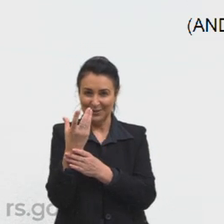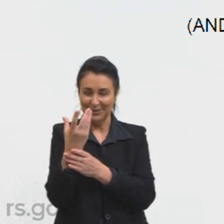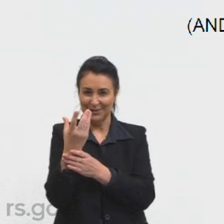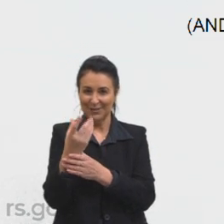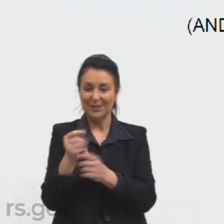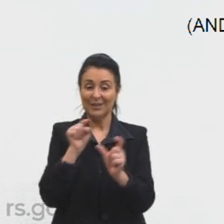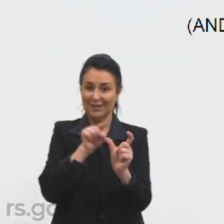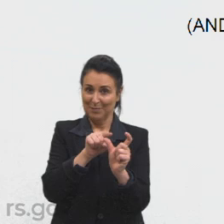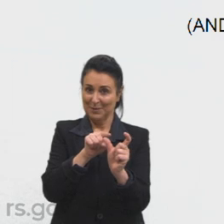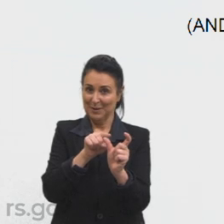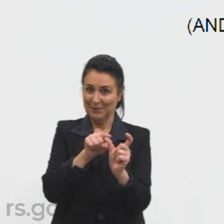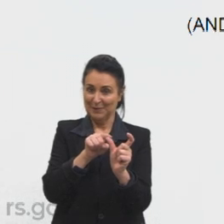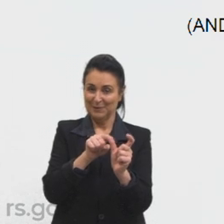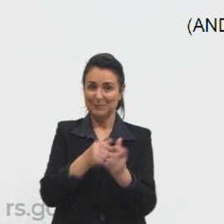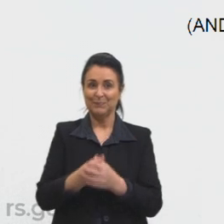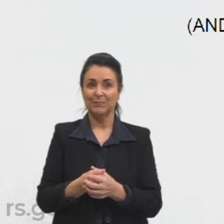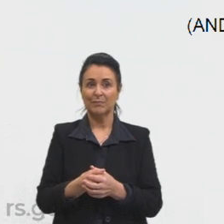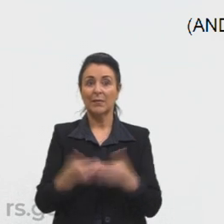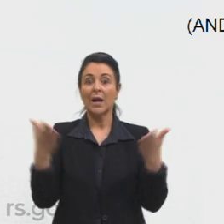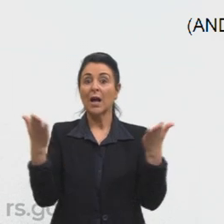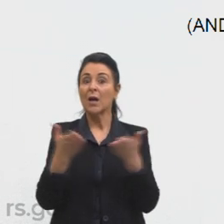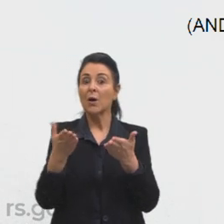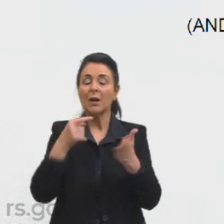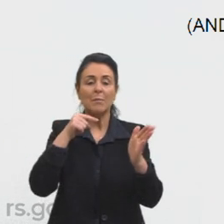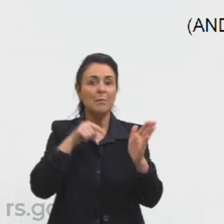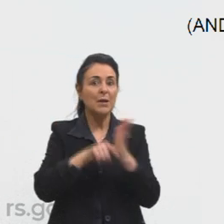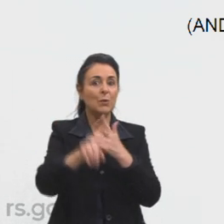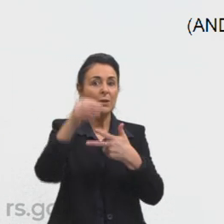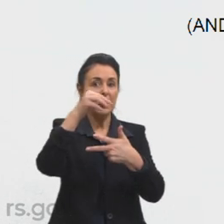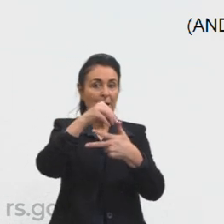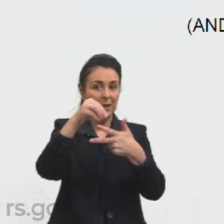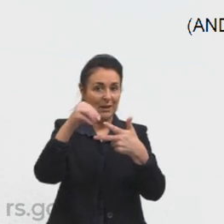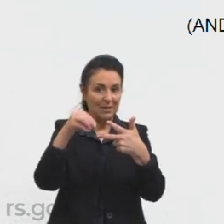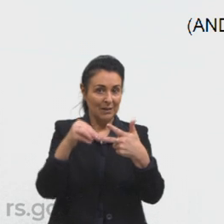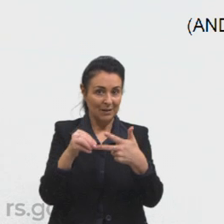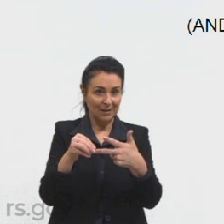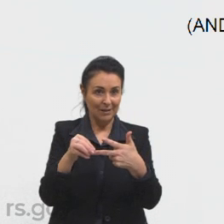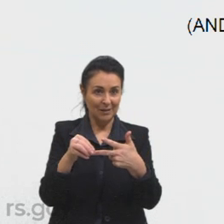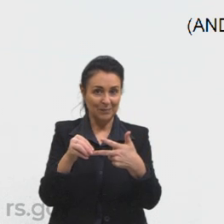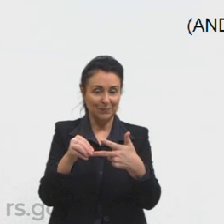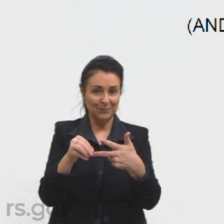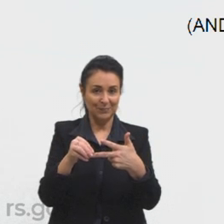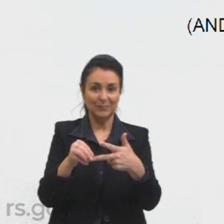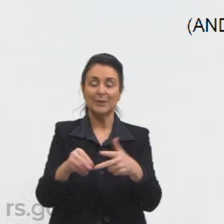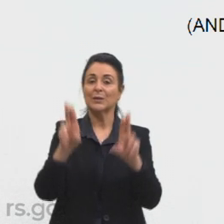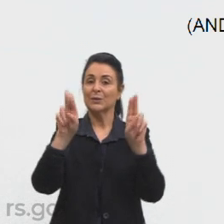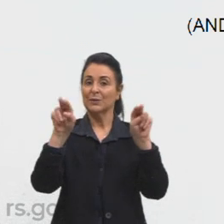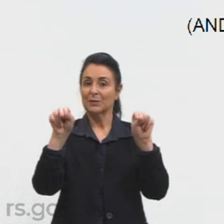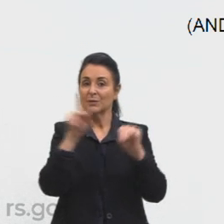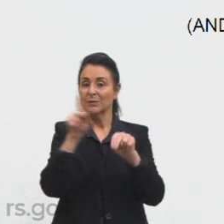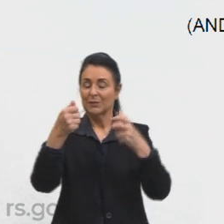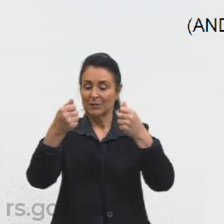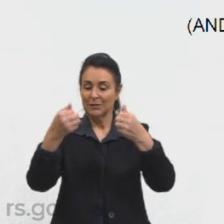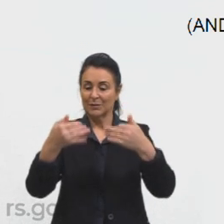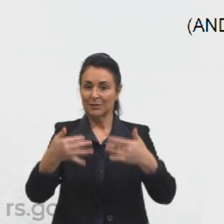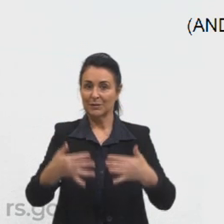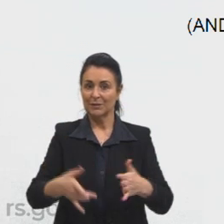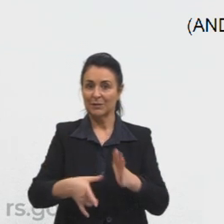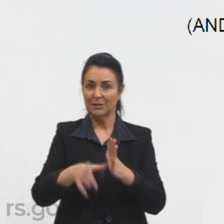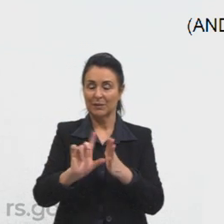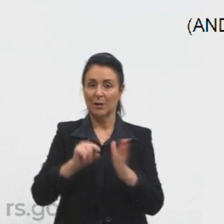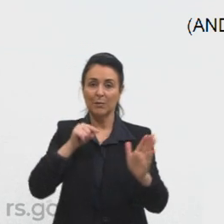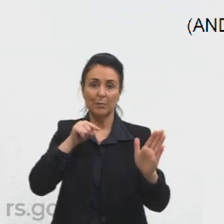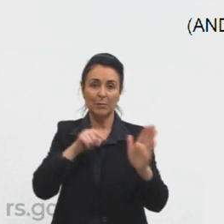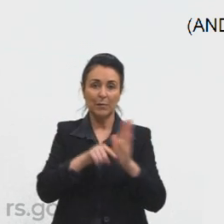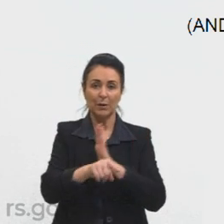agora questões do Enem sobre exatamente isso que a gente está falando eu trago aqui uma questão